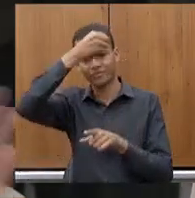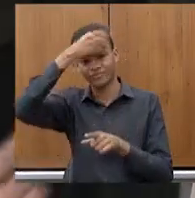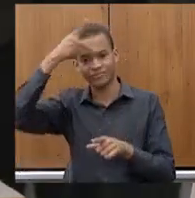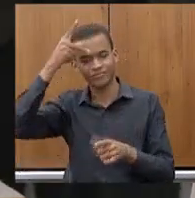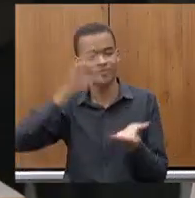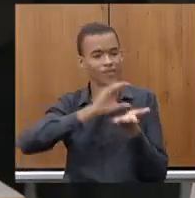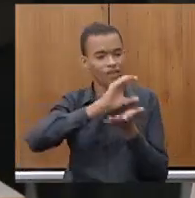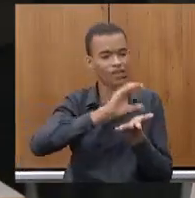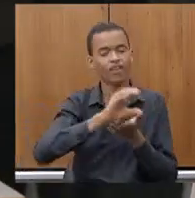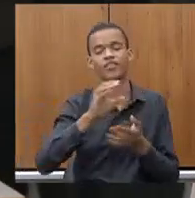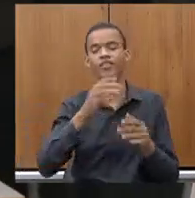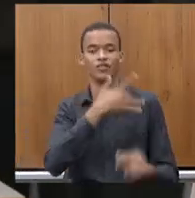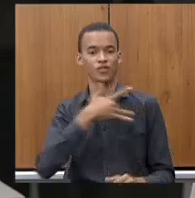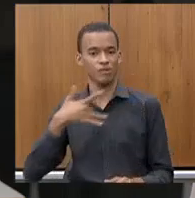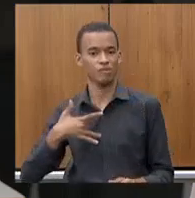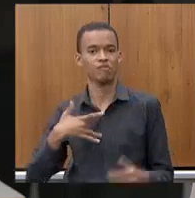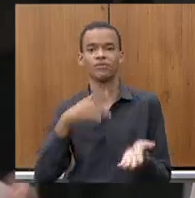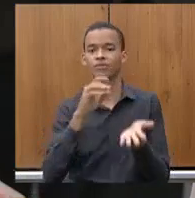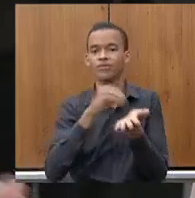saúde, não foi repassado.